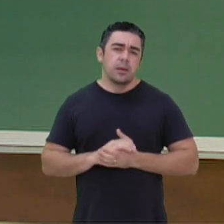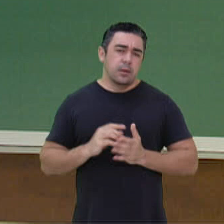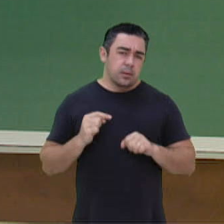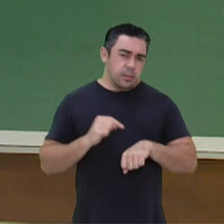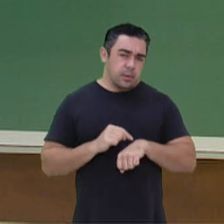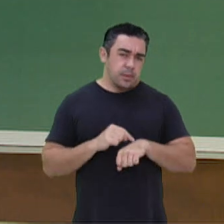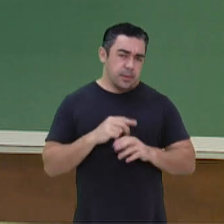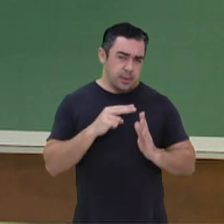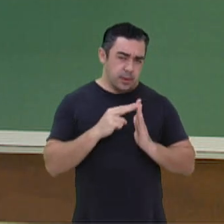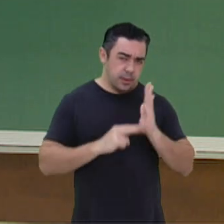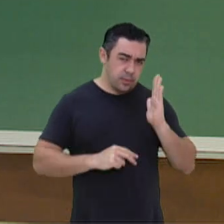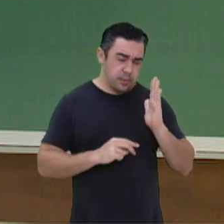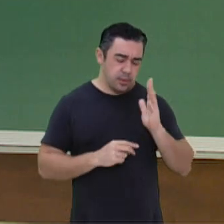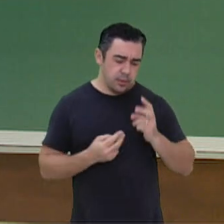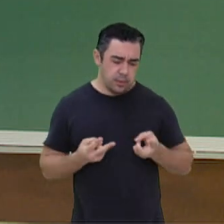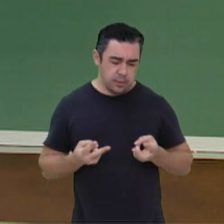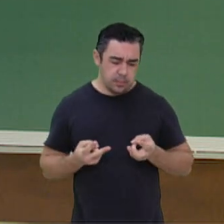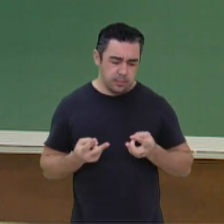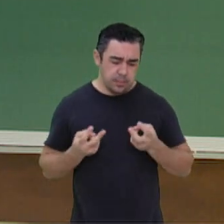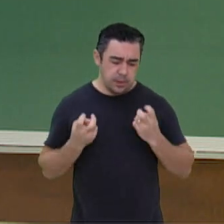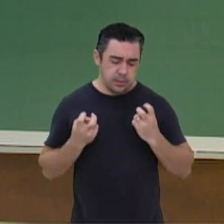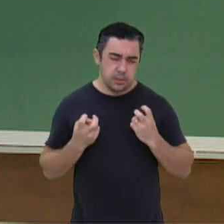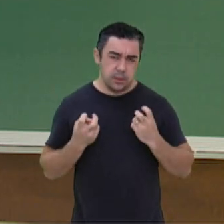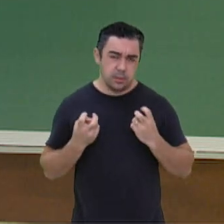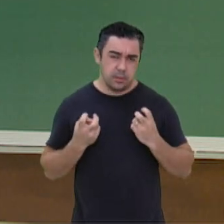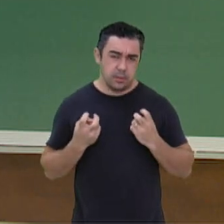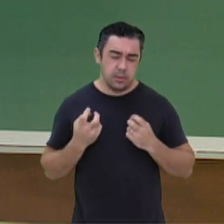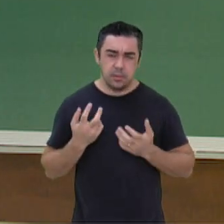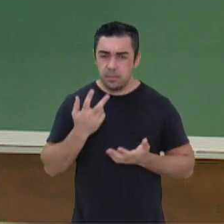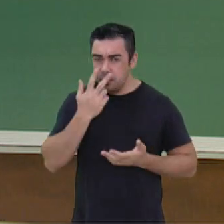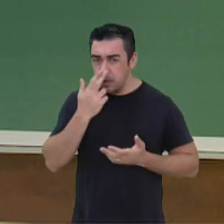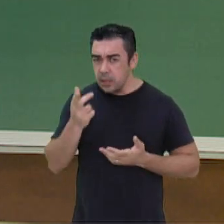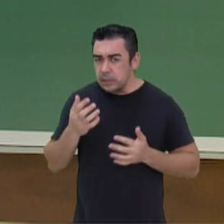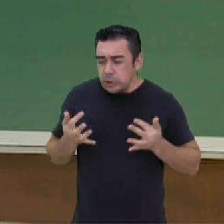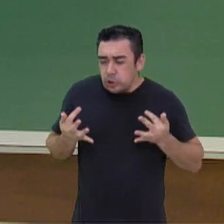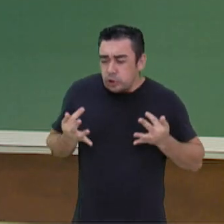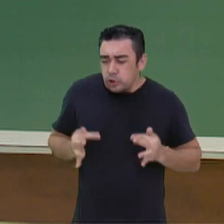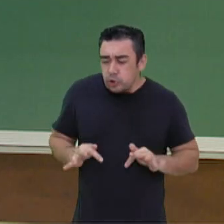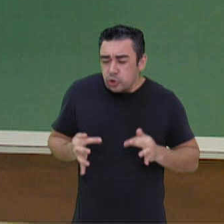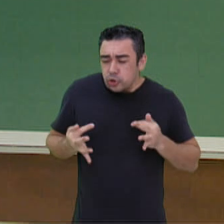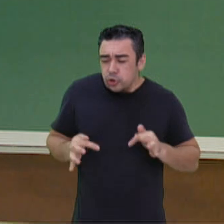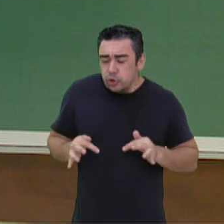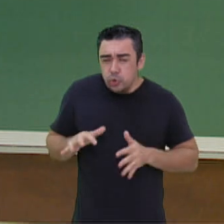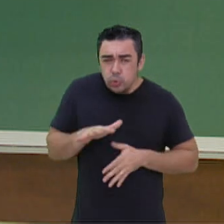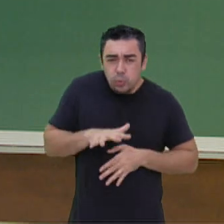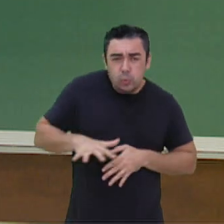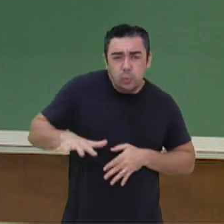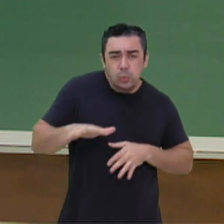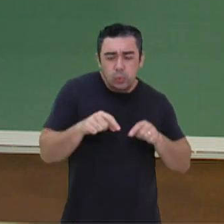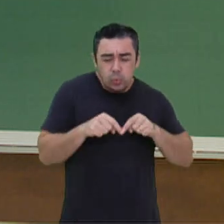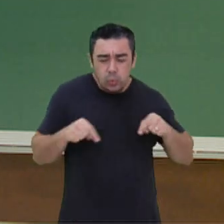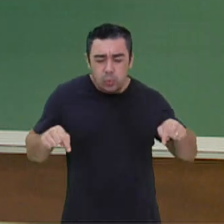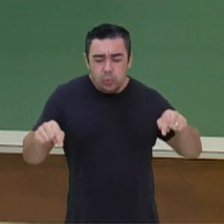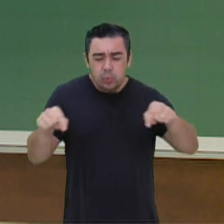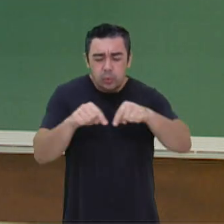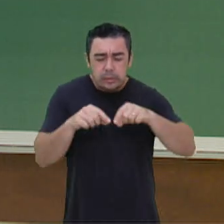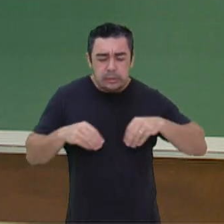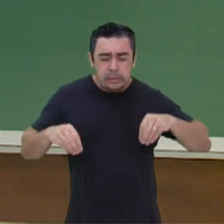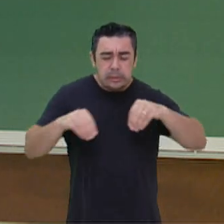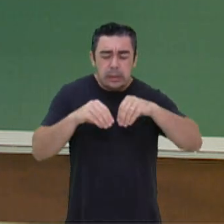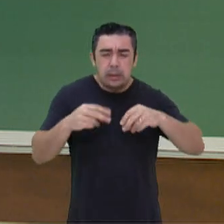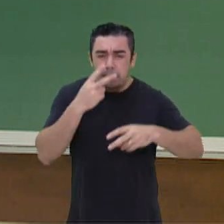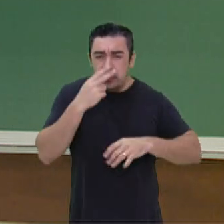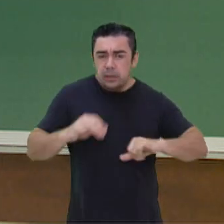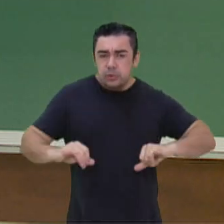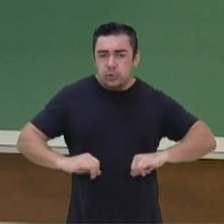leitura ali, dá para sentir a dor da terra, de como ela estava sofrendo